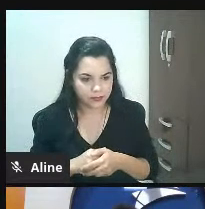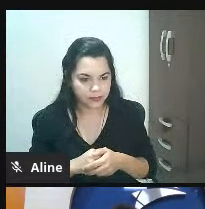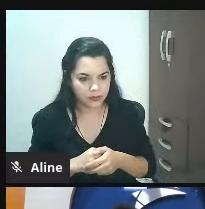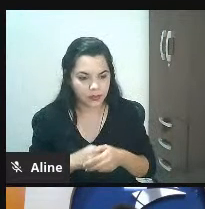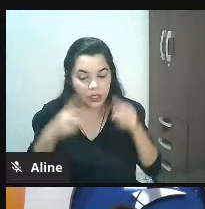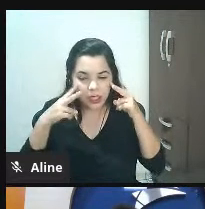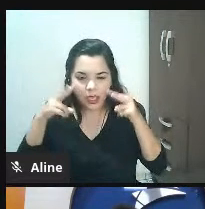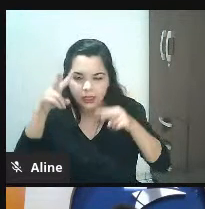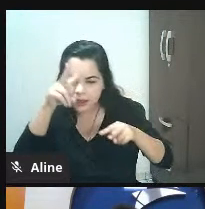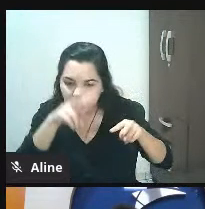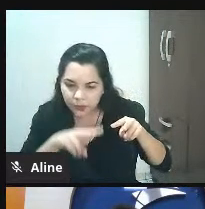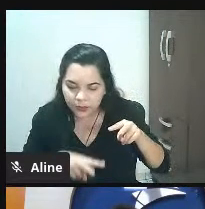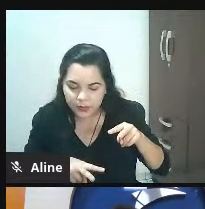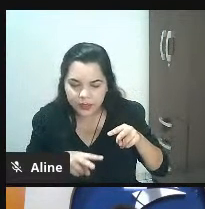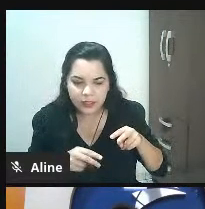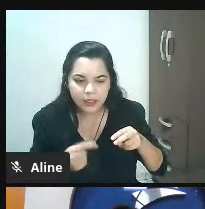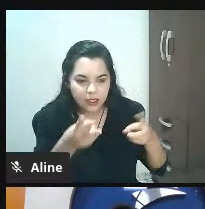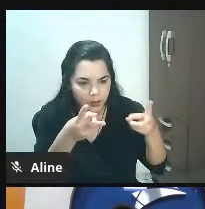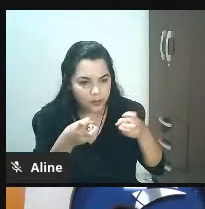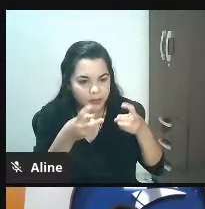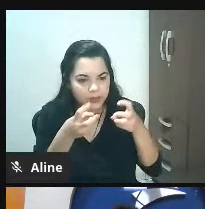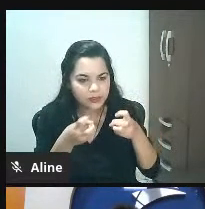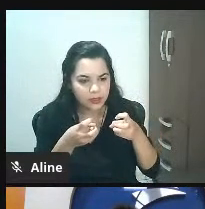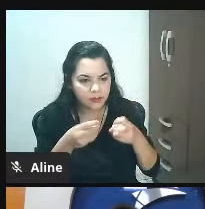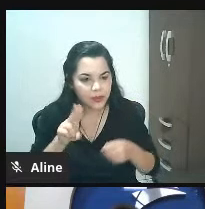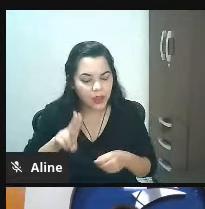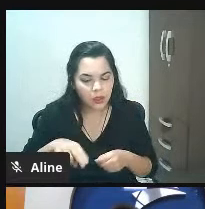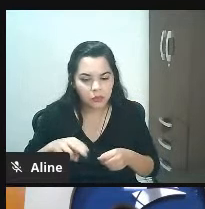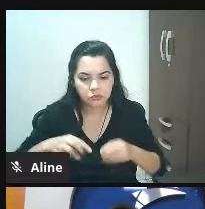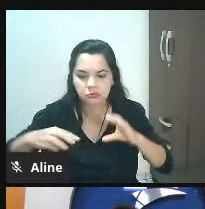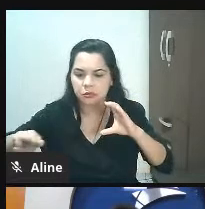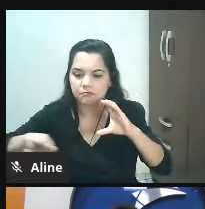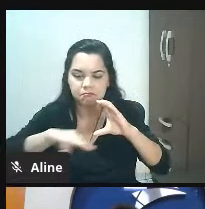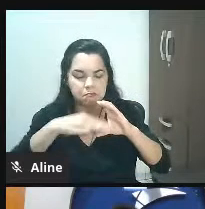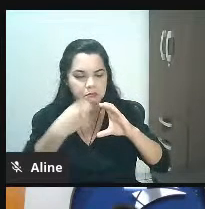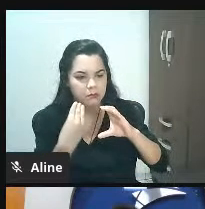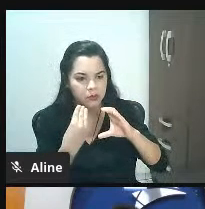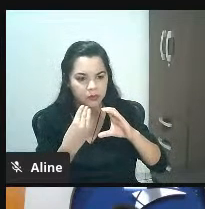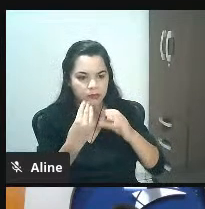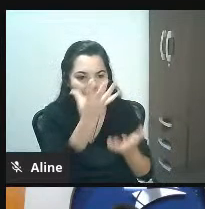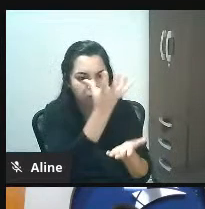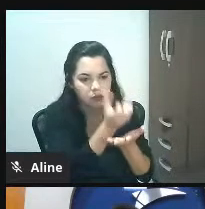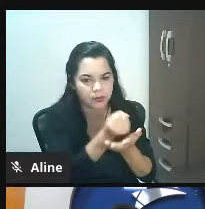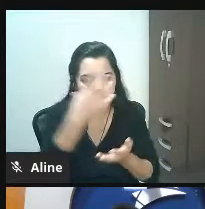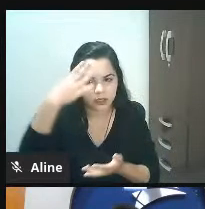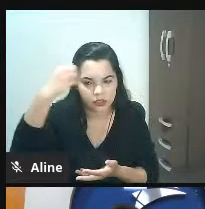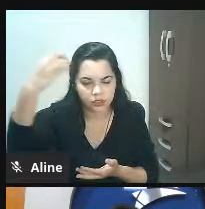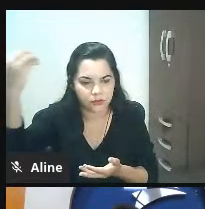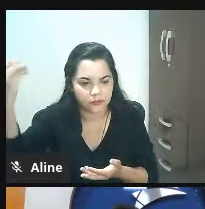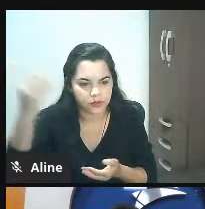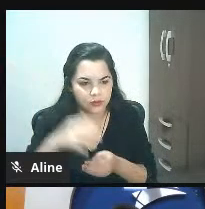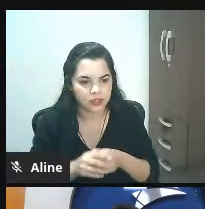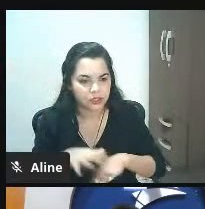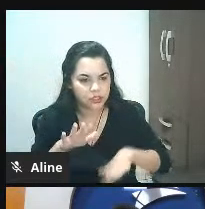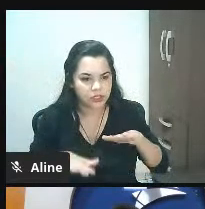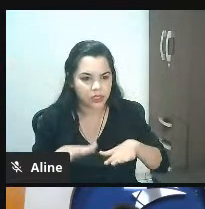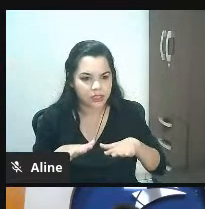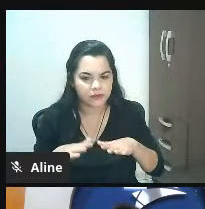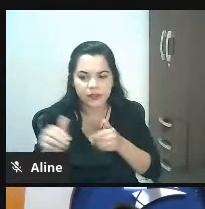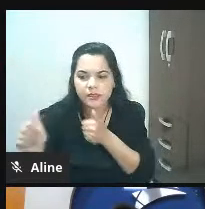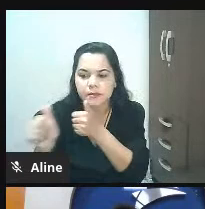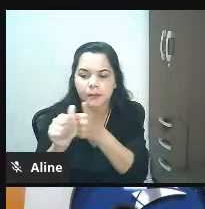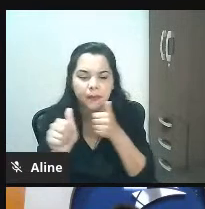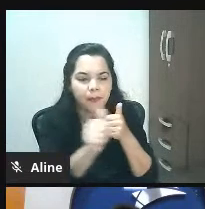eu nunca recebi tanto do Airbnb por exemplo e-mails com divulgação de por exemplo pousadas aqui próximo a Belo